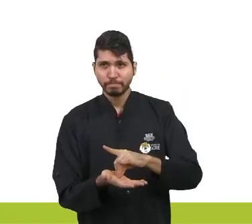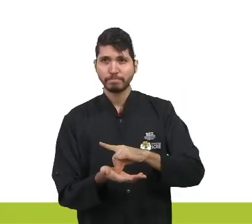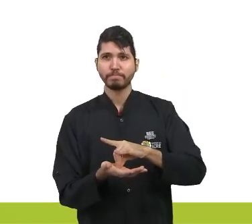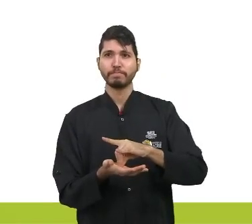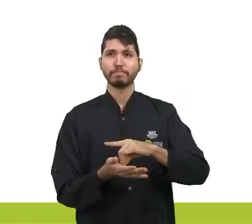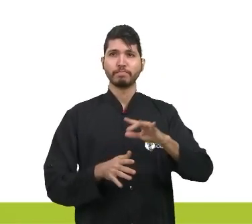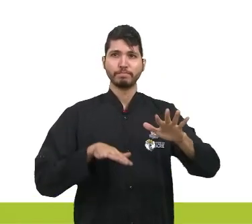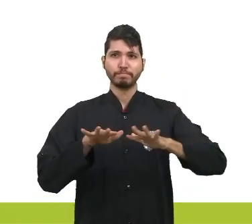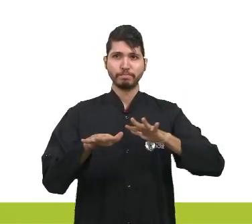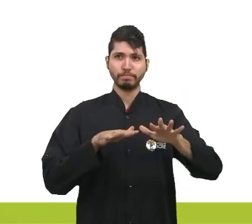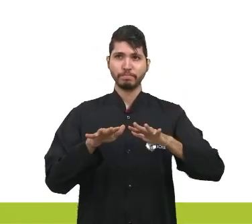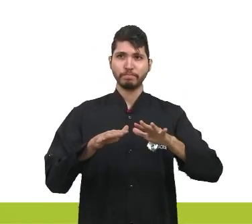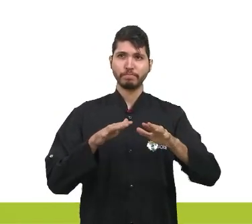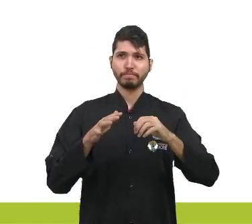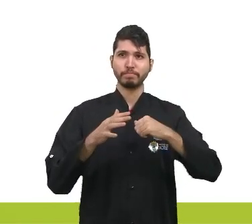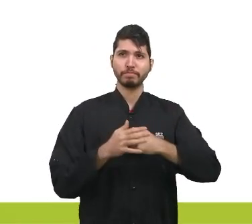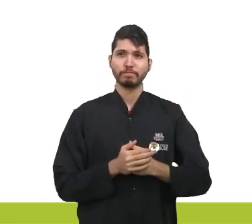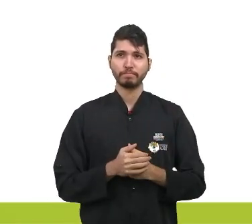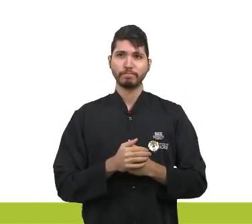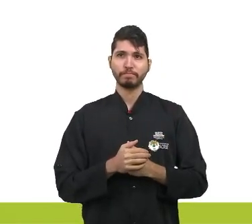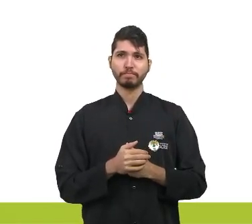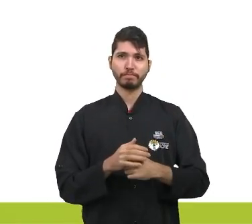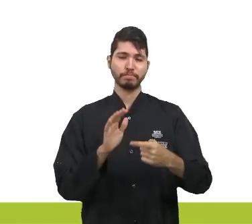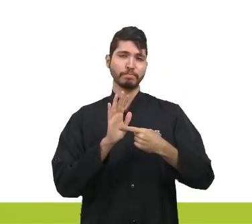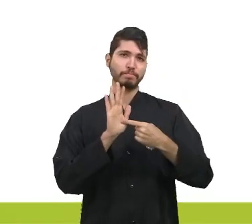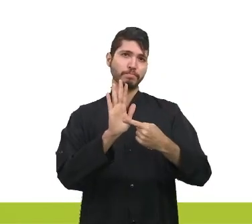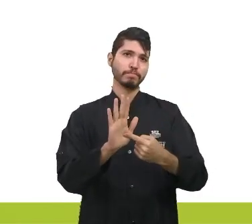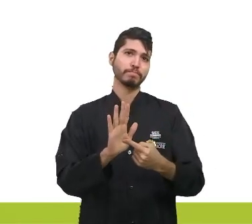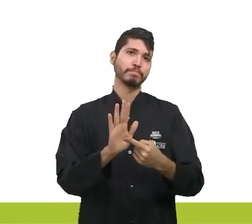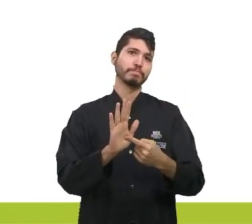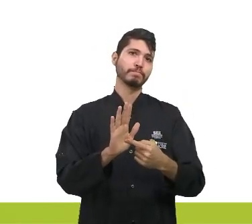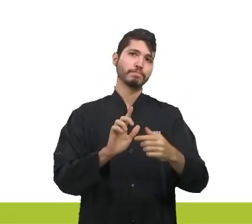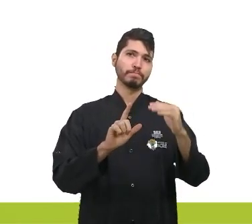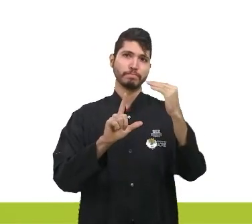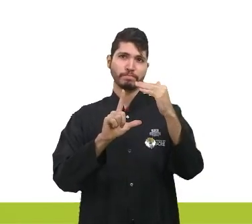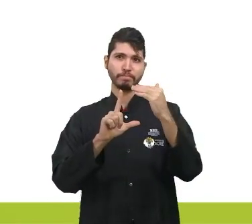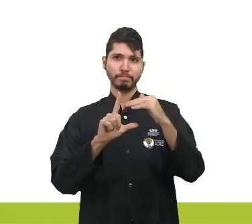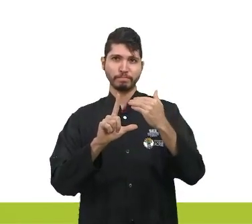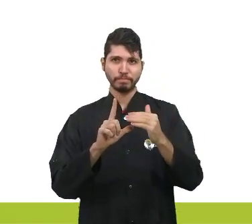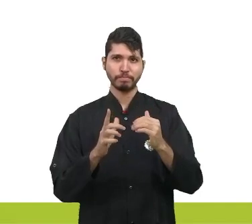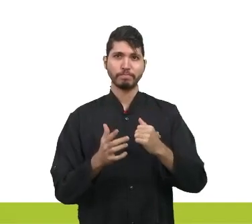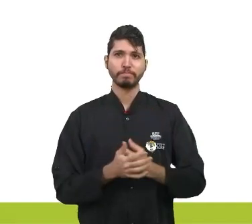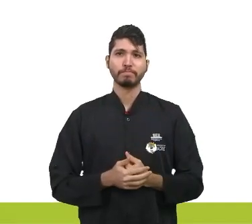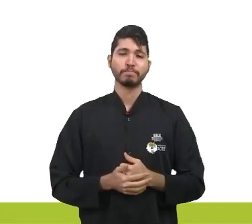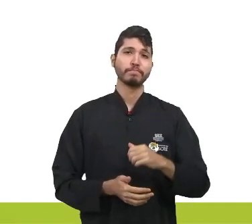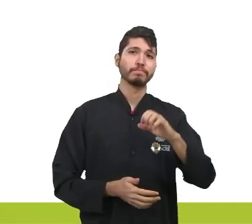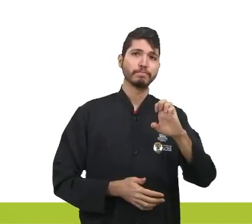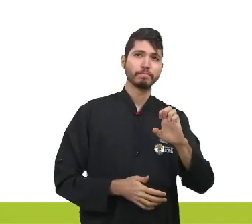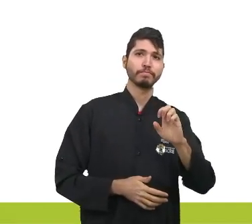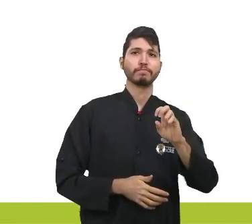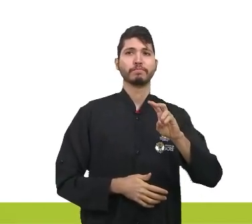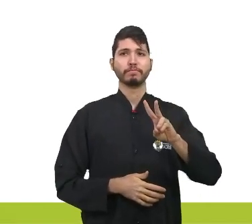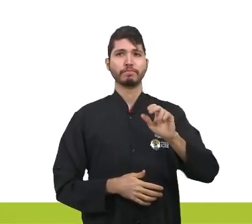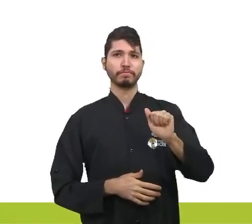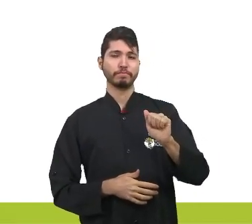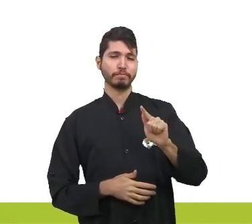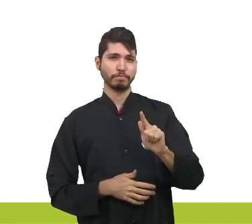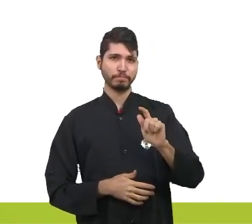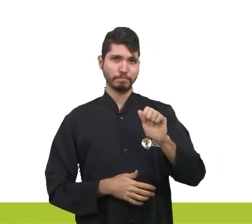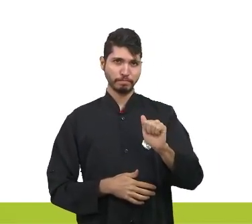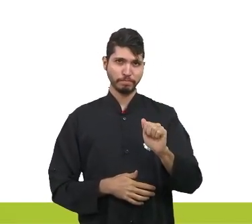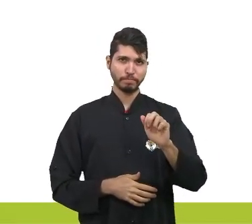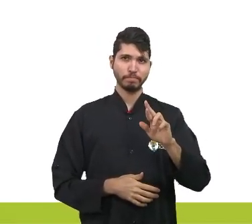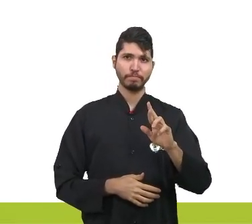e letra E vagarosidade na dinâmica de aperfeiçoamento dos programas partidários.